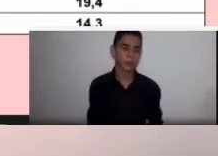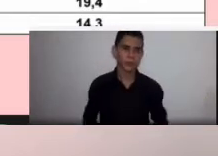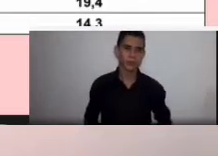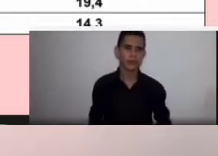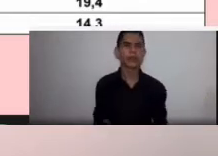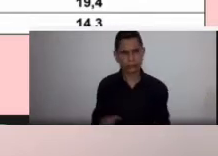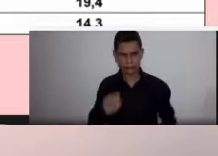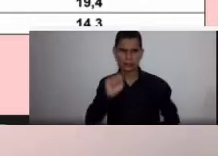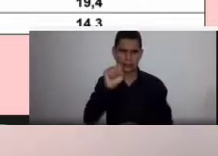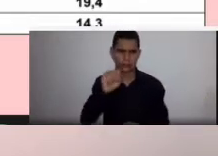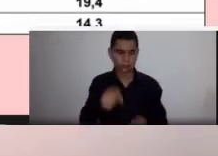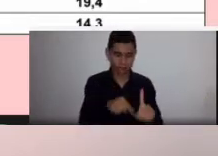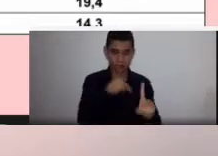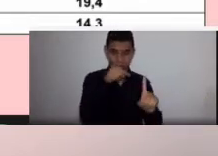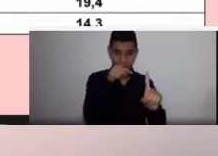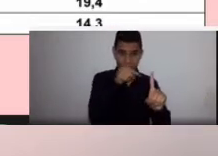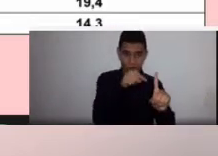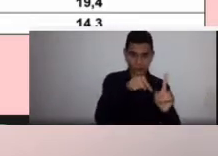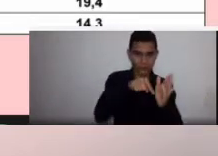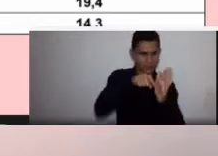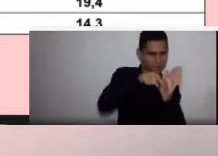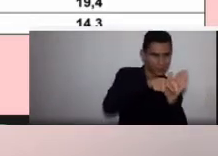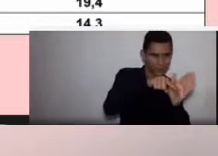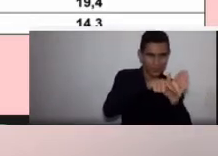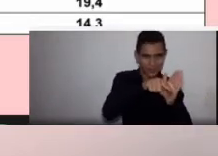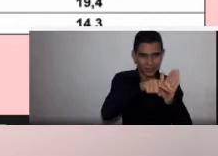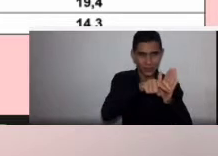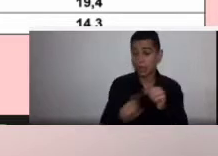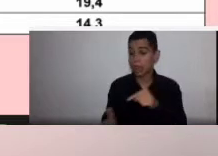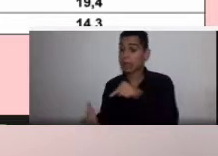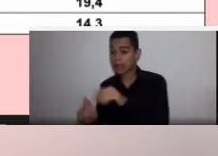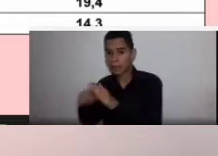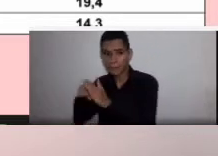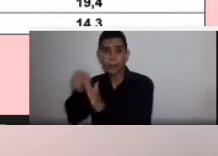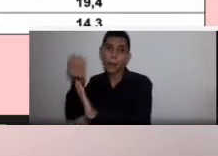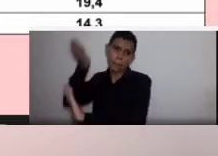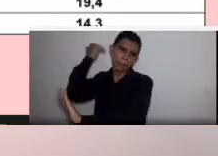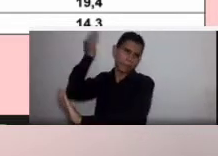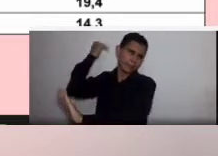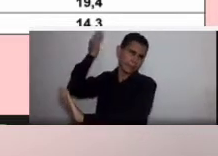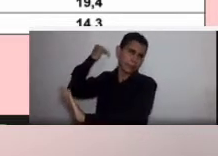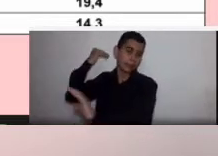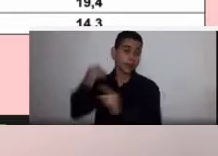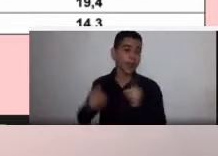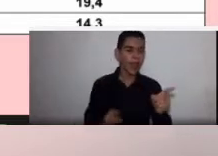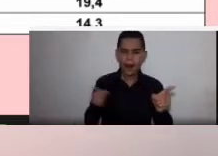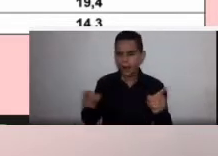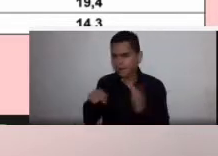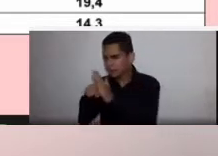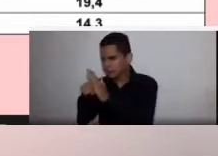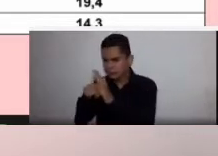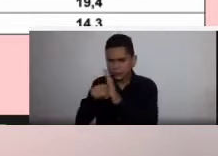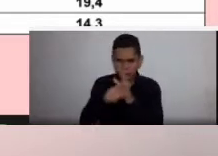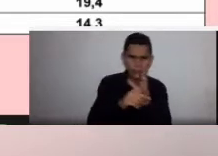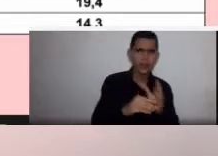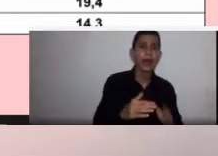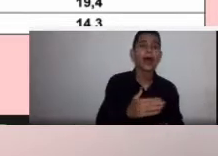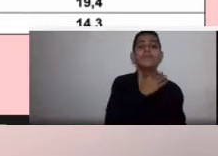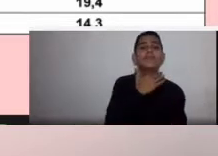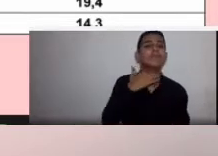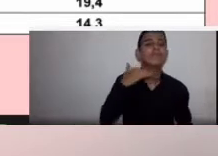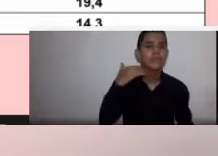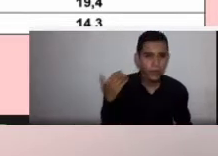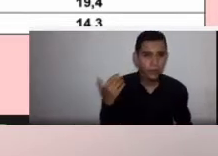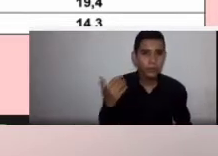Um fez aqui nesse século, o outro no século passado. Eles avaliaram a mortalidade intra-hospitalar até